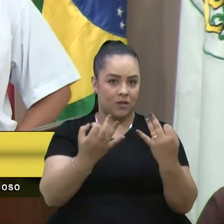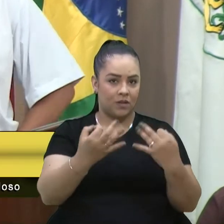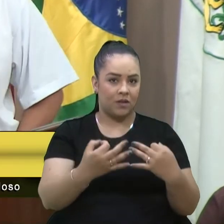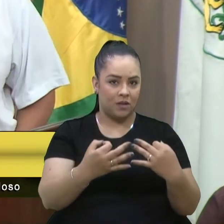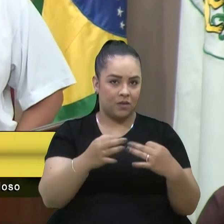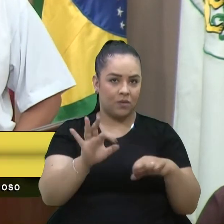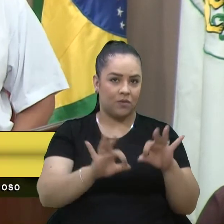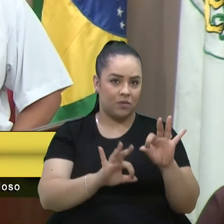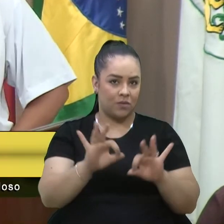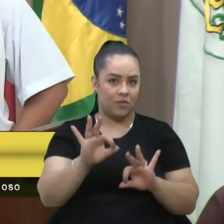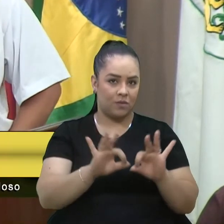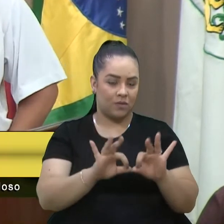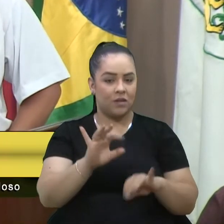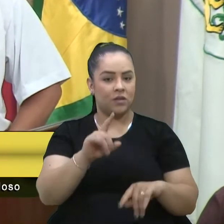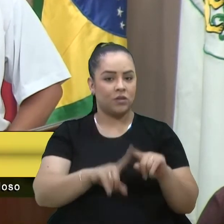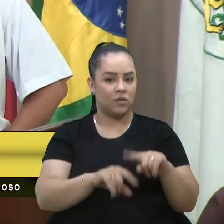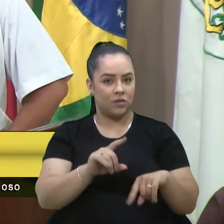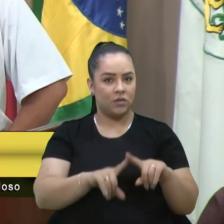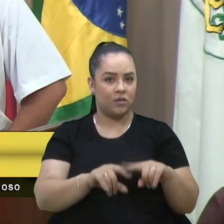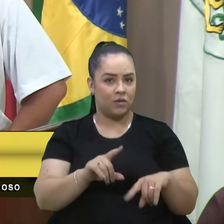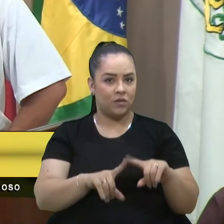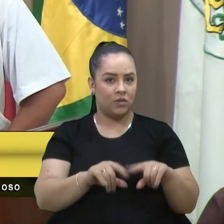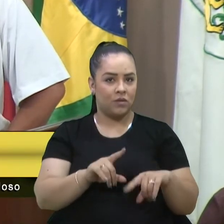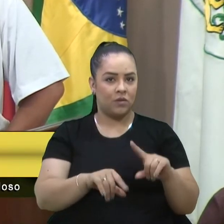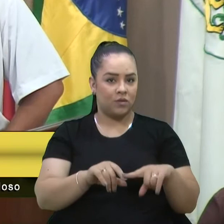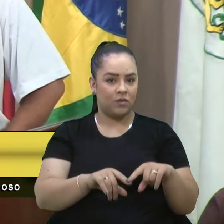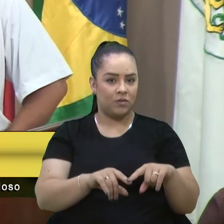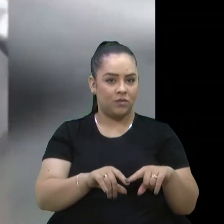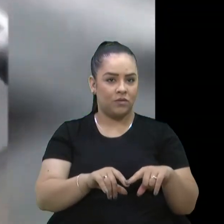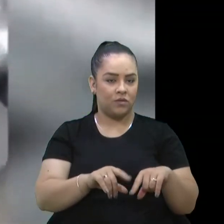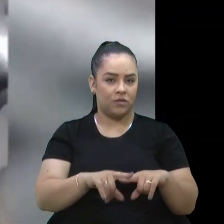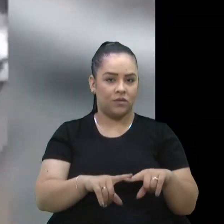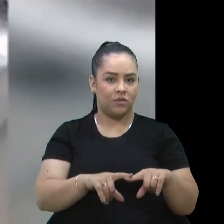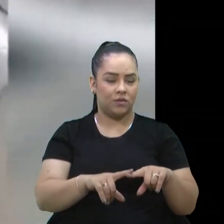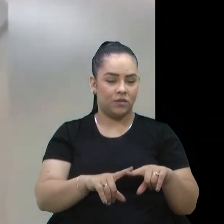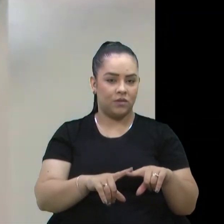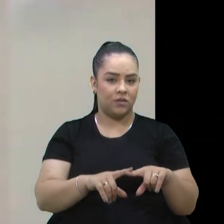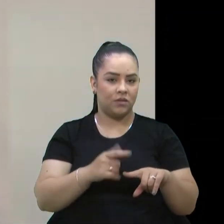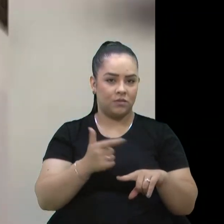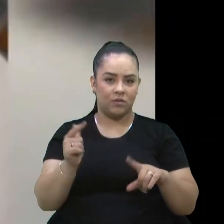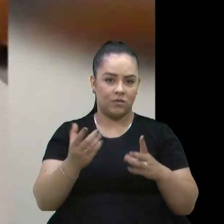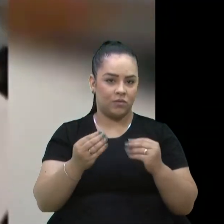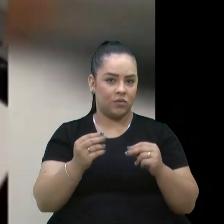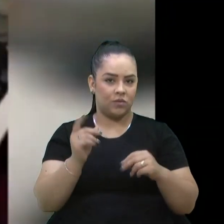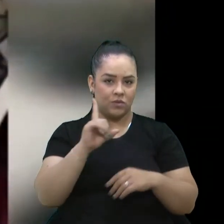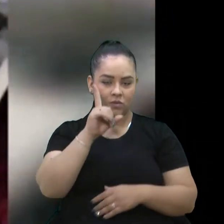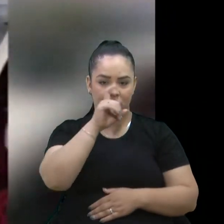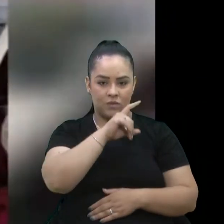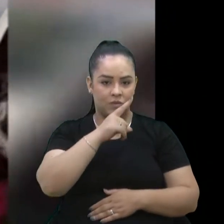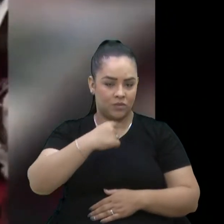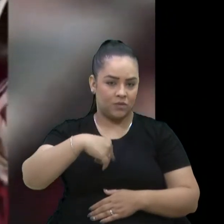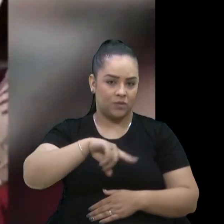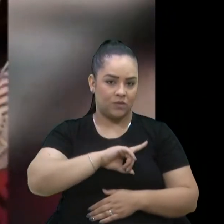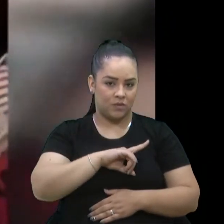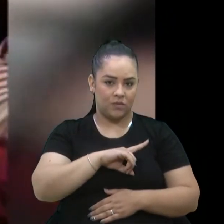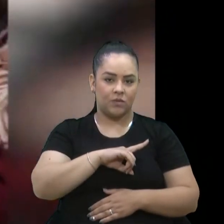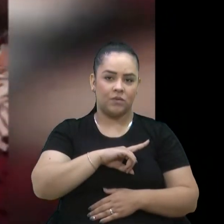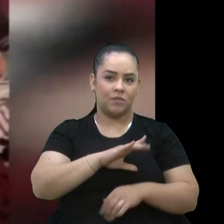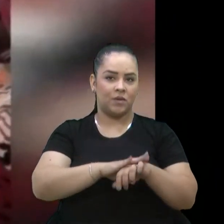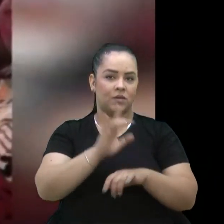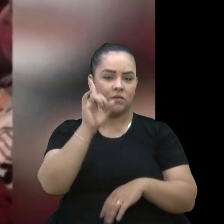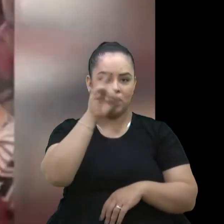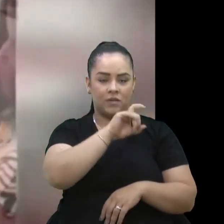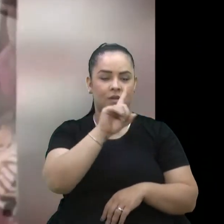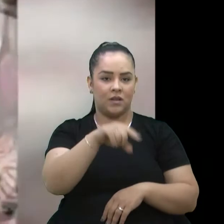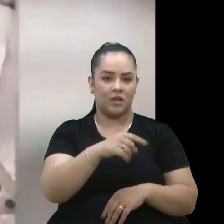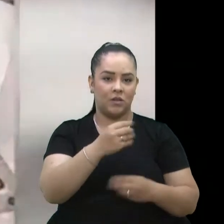o serviço sem muitas dificuldades. A nossa maior dificuldade realmente são